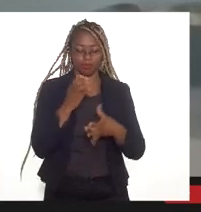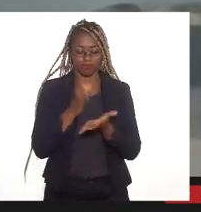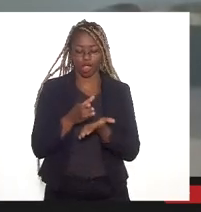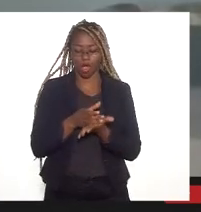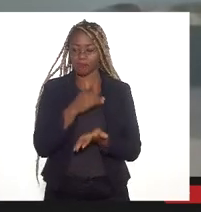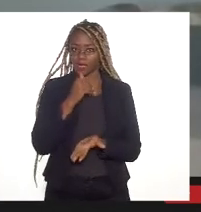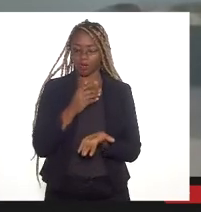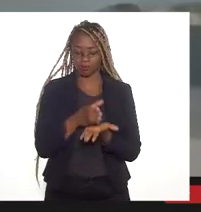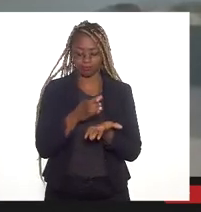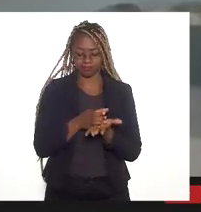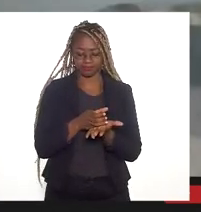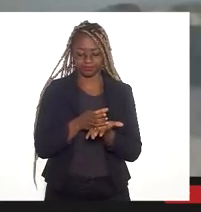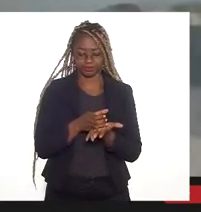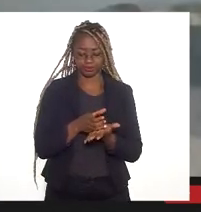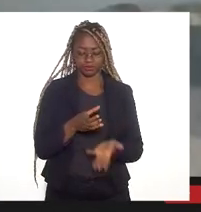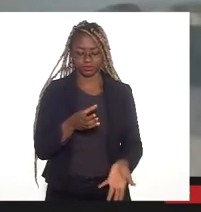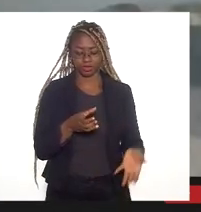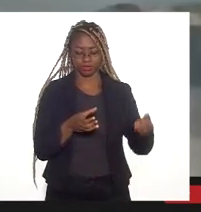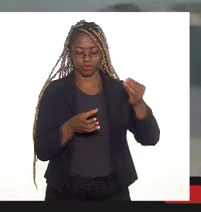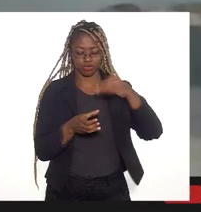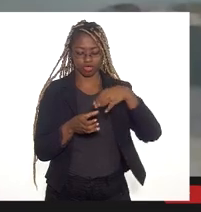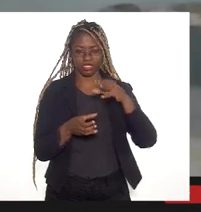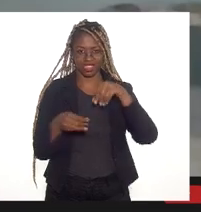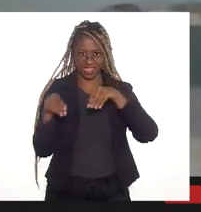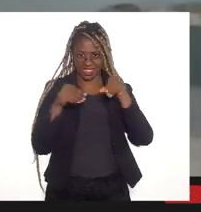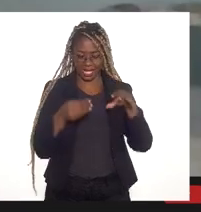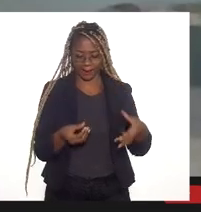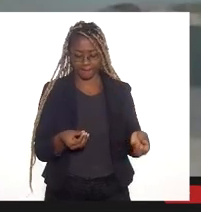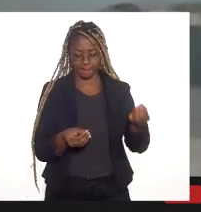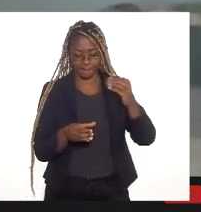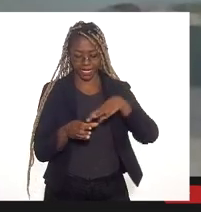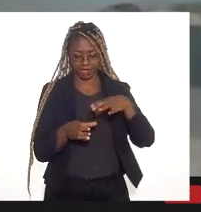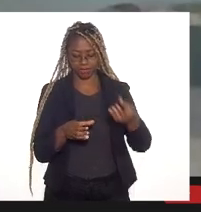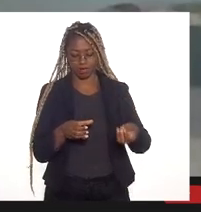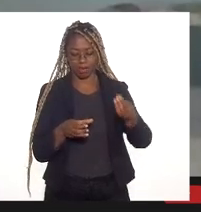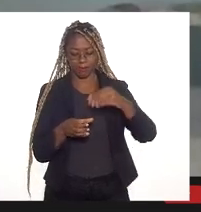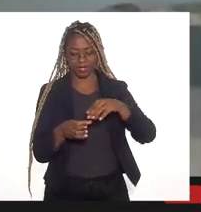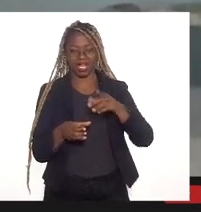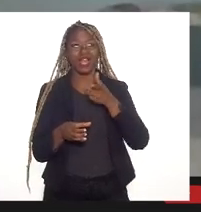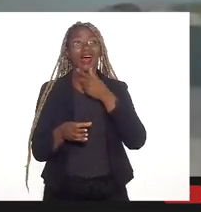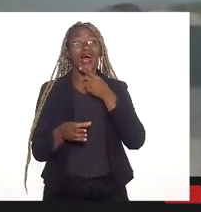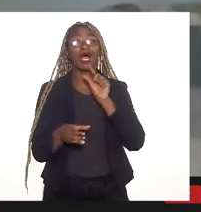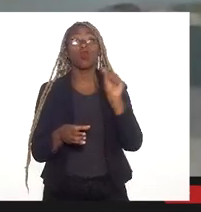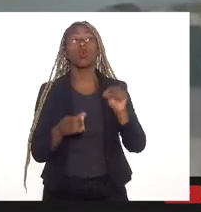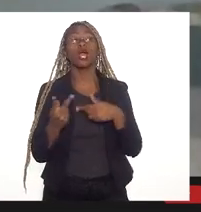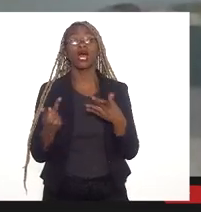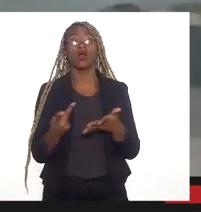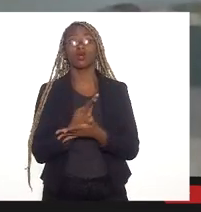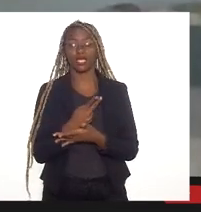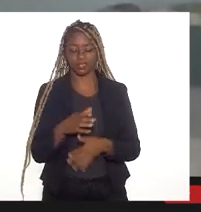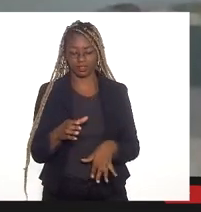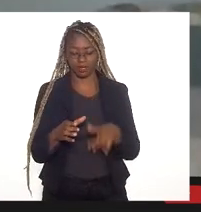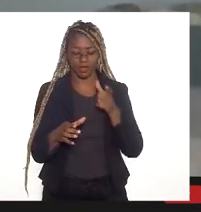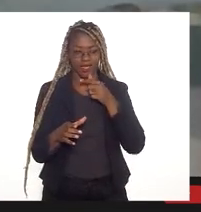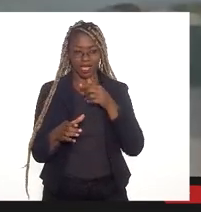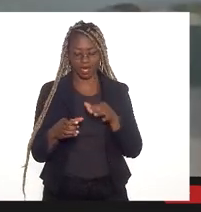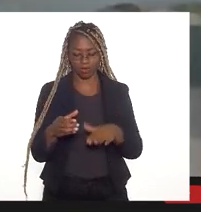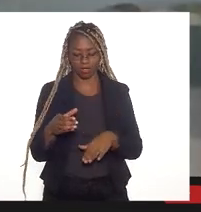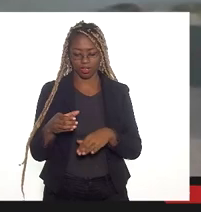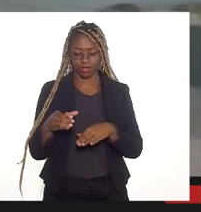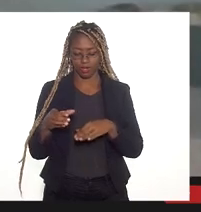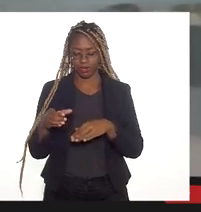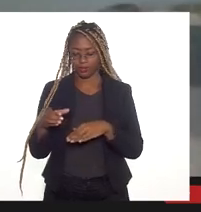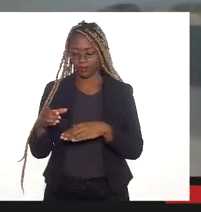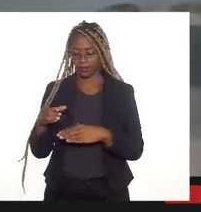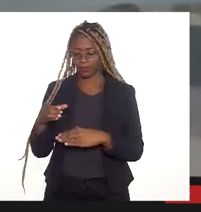Se você começa a jogar terra no copo de água, o que vai acontecer com o nível da água do copo de água? Vai subir. Vai subir.